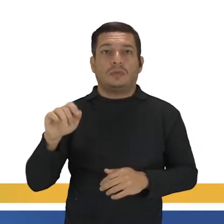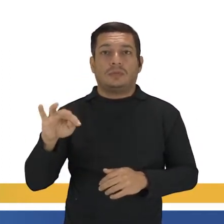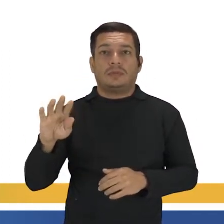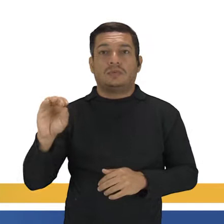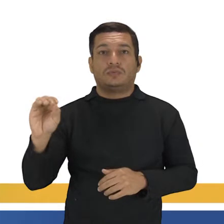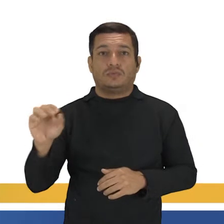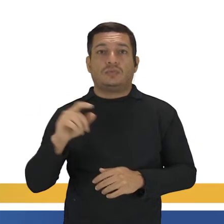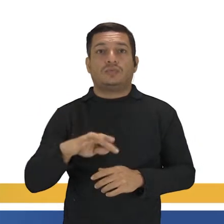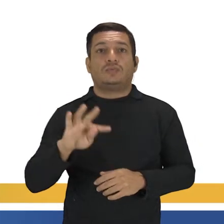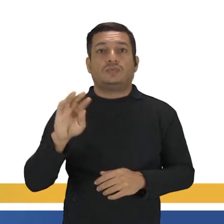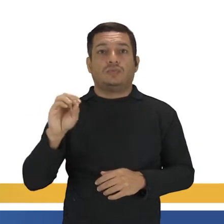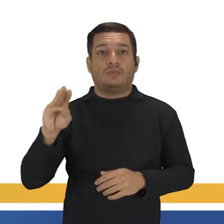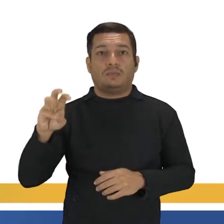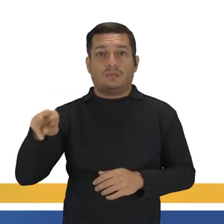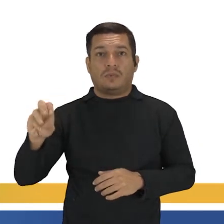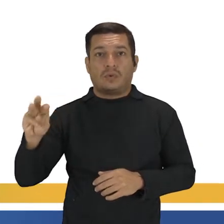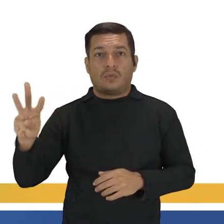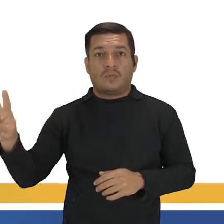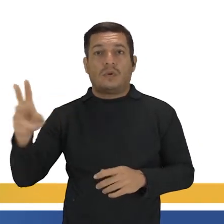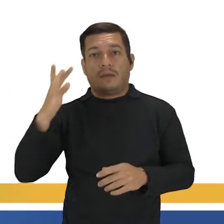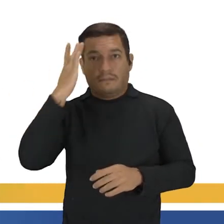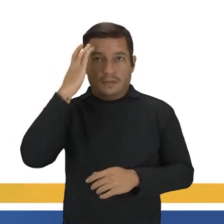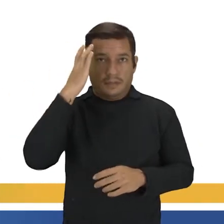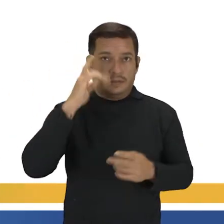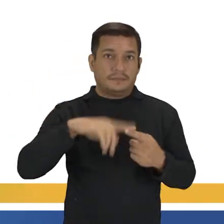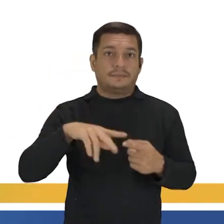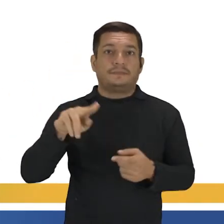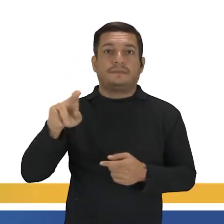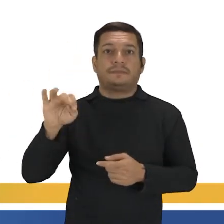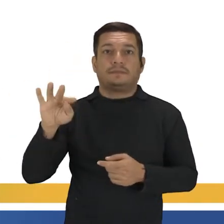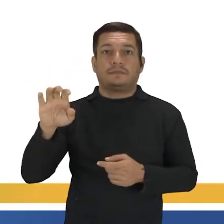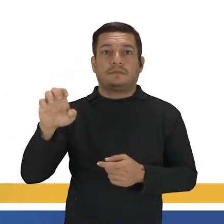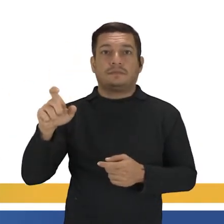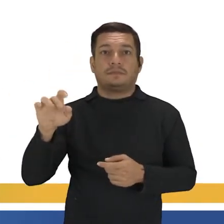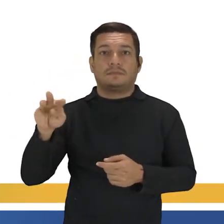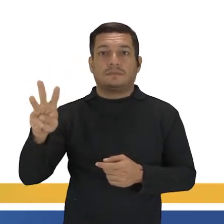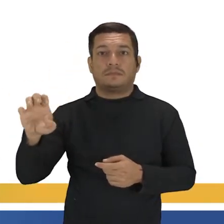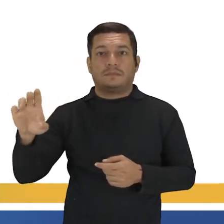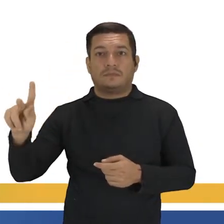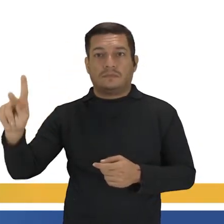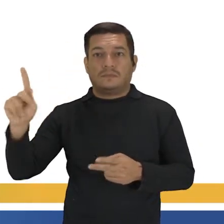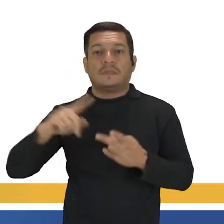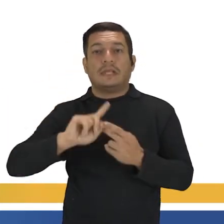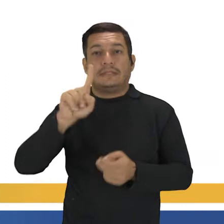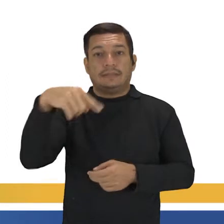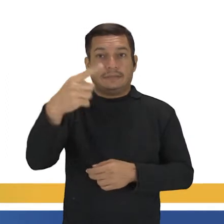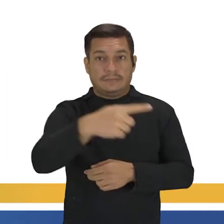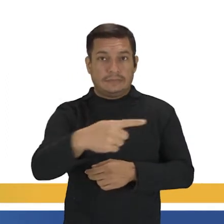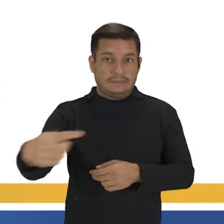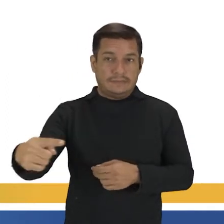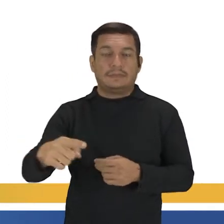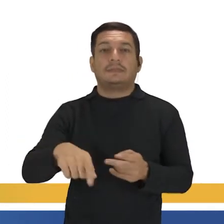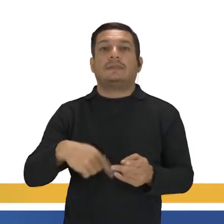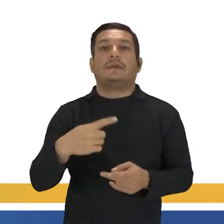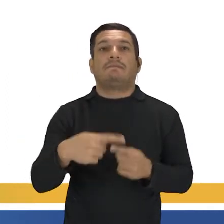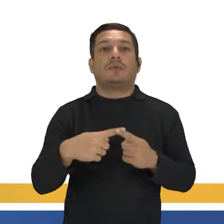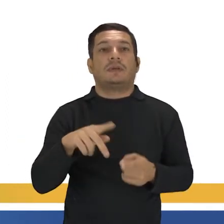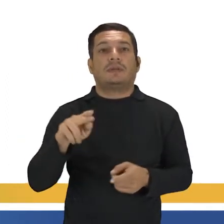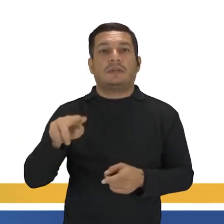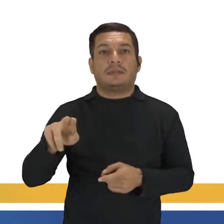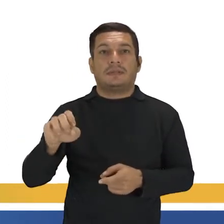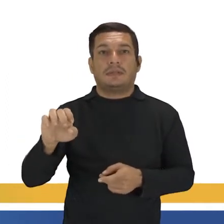Tomorrow, que significa amanhã. Next week, que significa na semana que vem. Porque next é